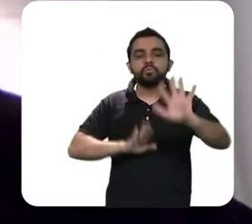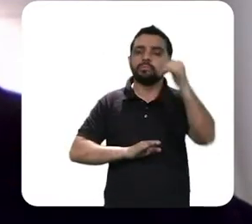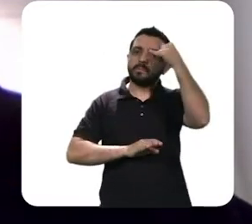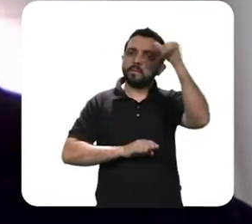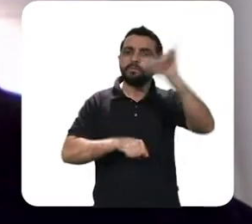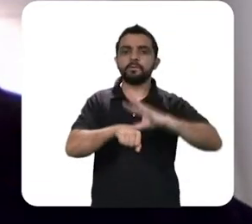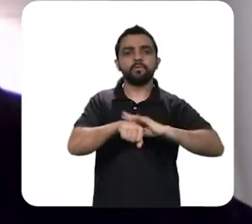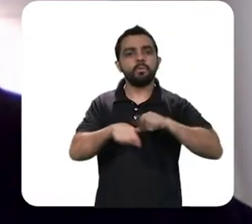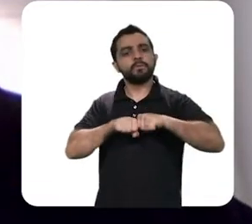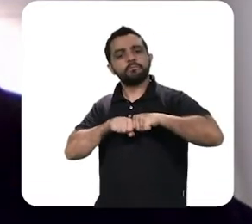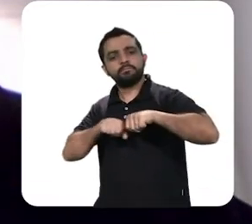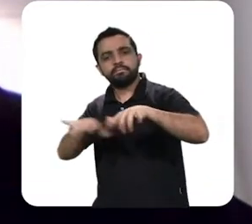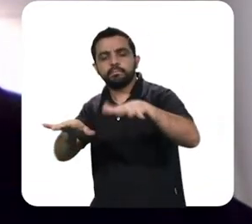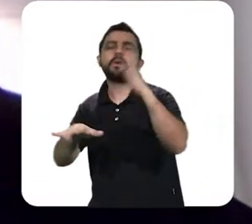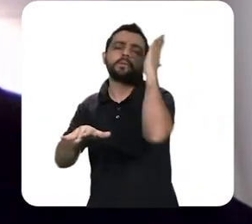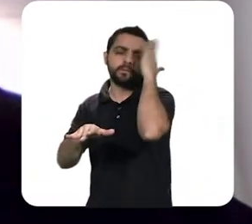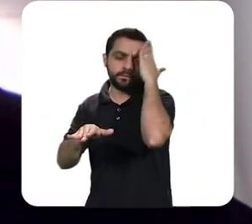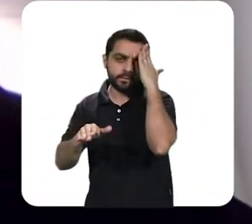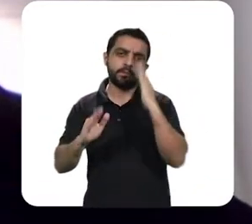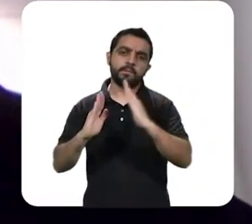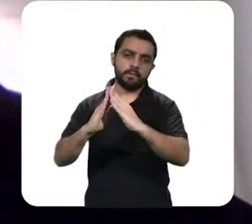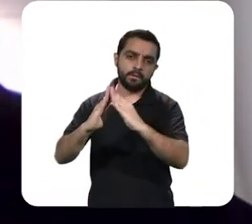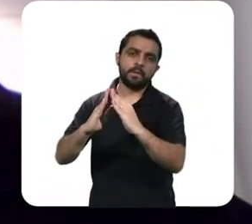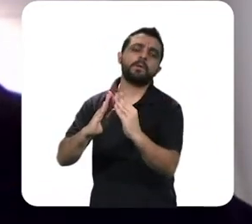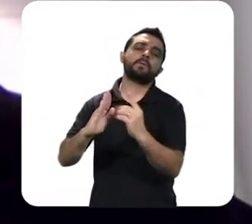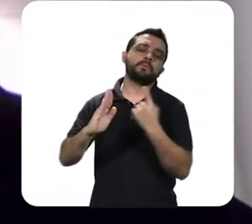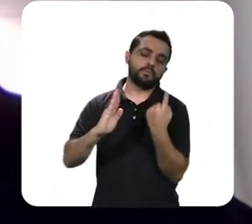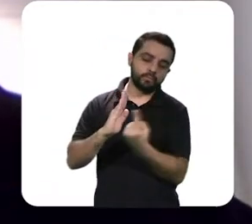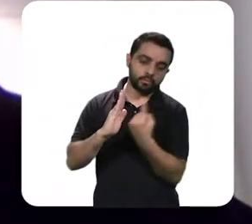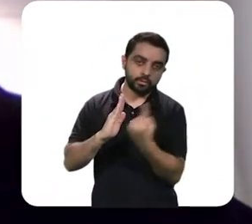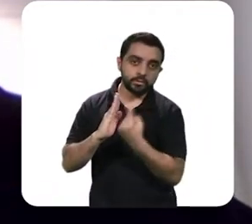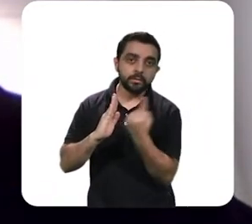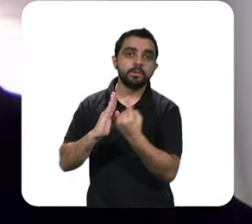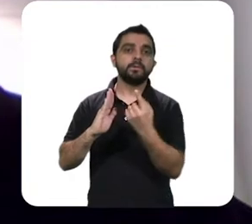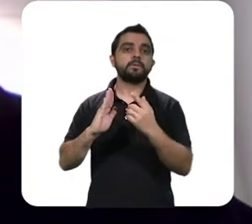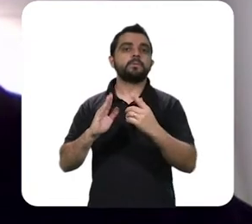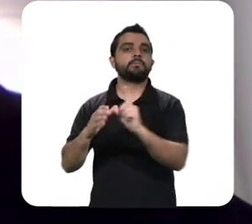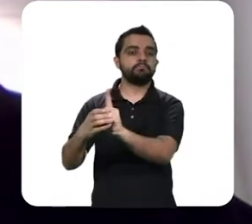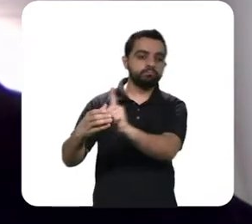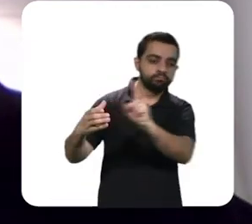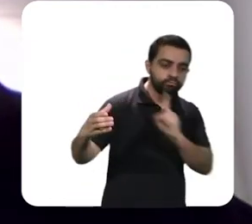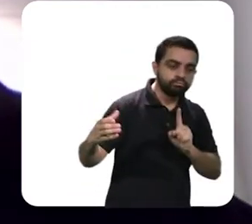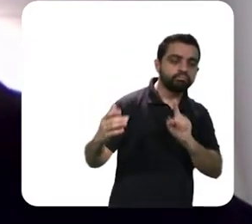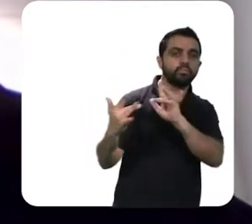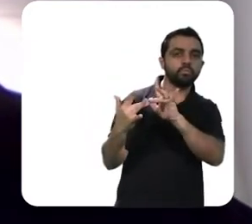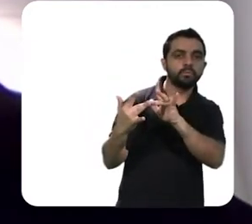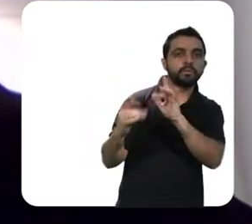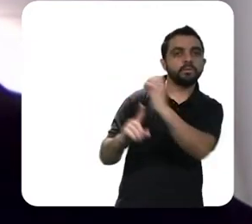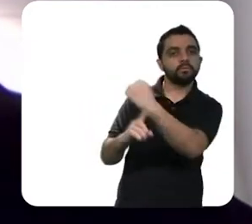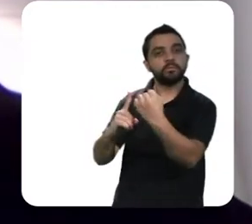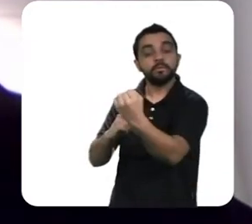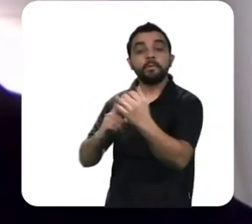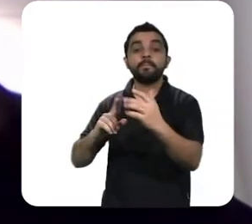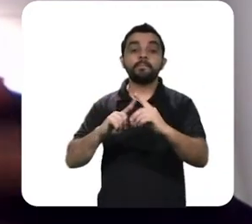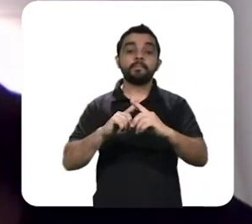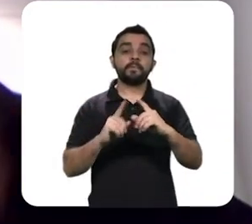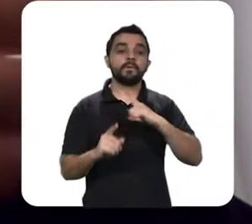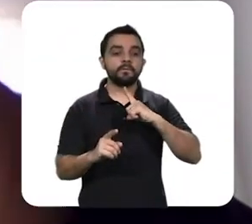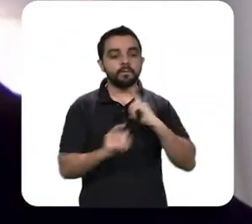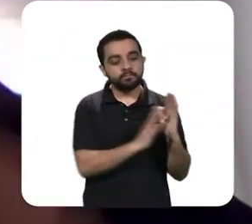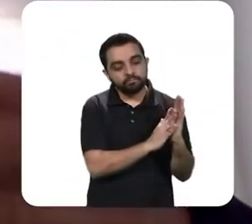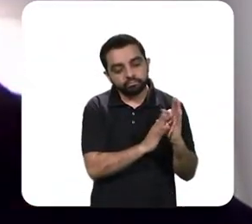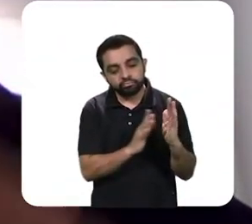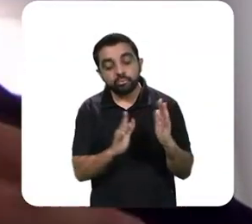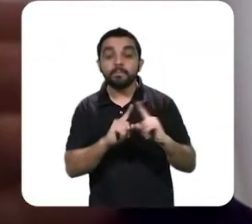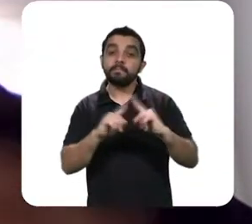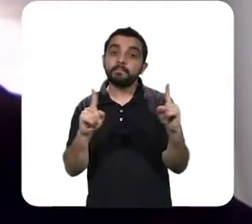conter a proliferação do vírus é o isolamento, né, e a gente considerou nossos estudos cerca de dois